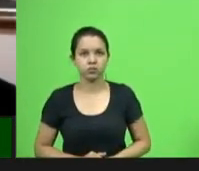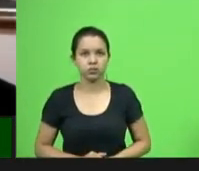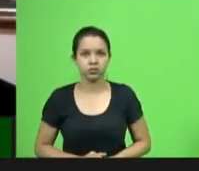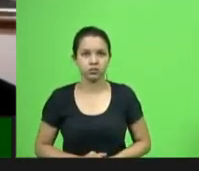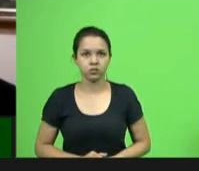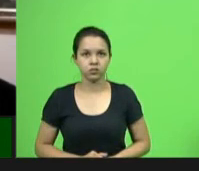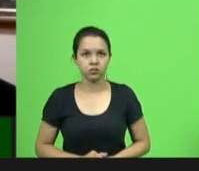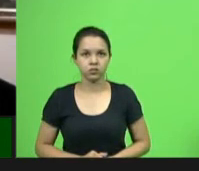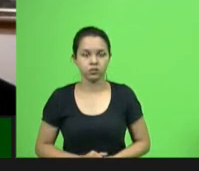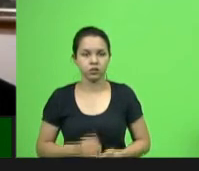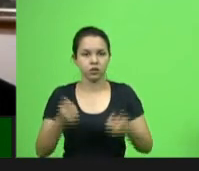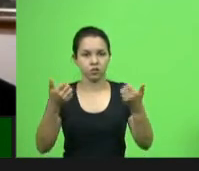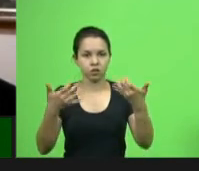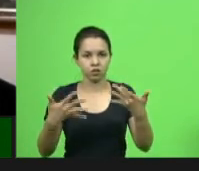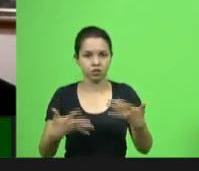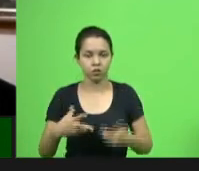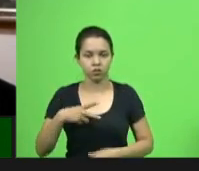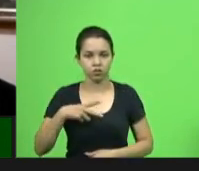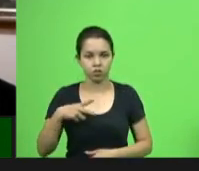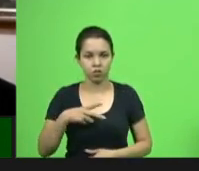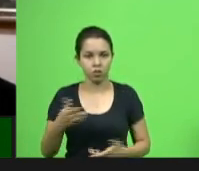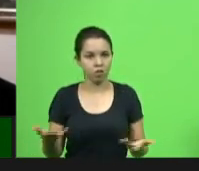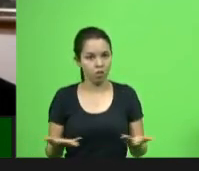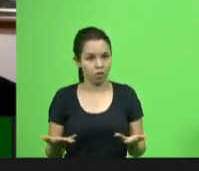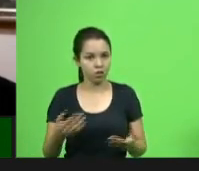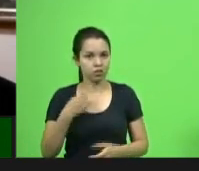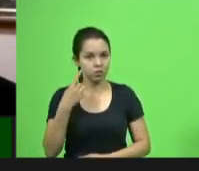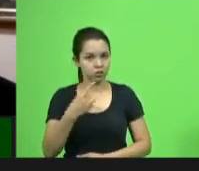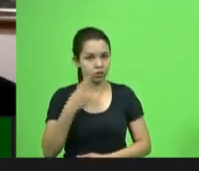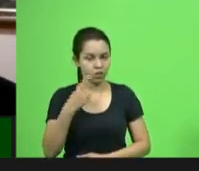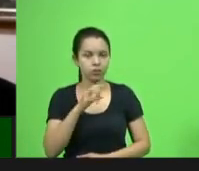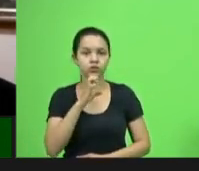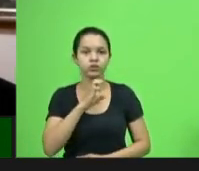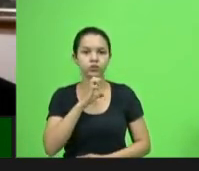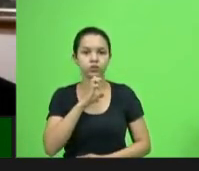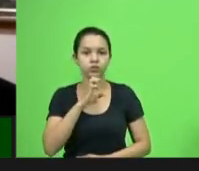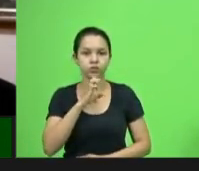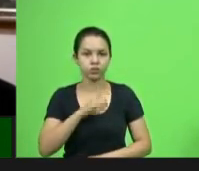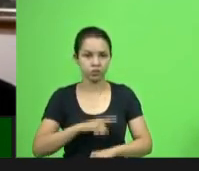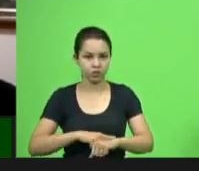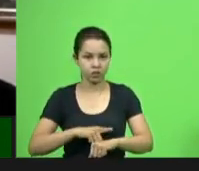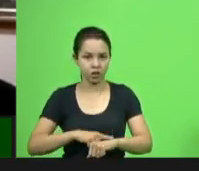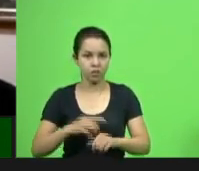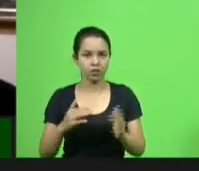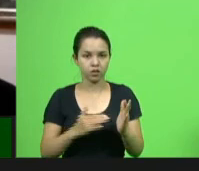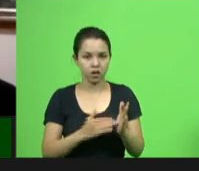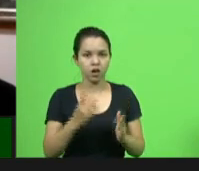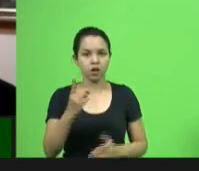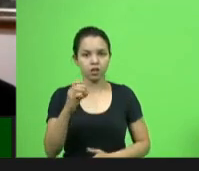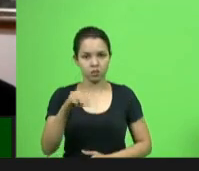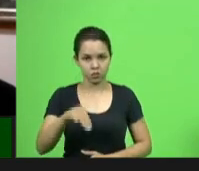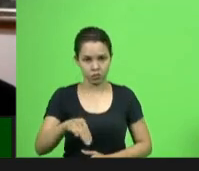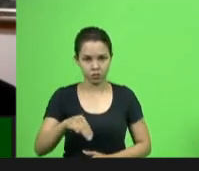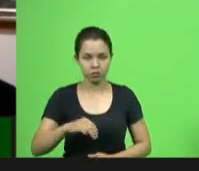Em explicações pessoais, fará uso da palavra o deputado Felipe Estevam, pelo tempo de até 10 minutos.